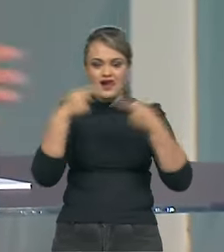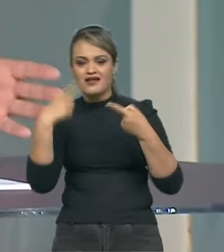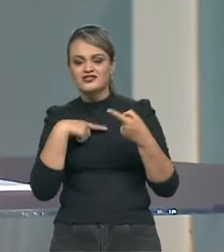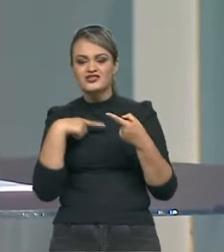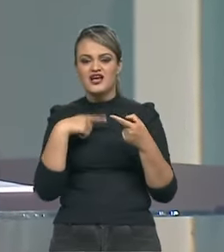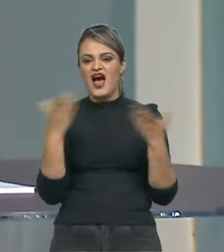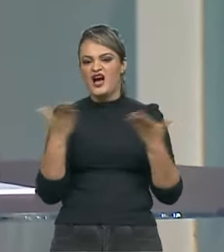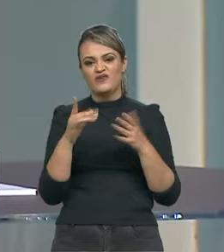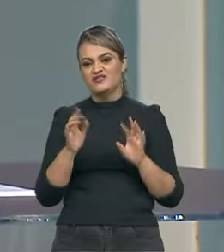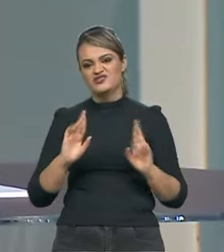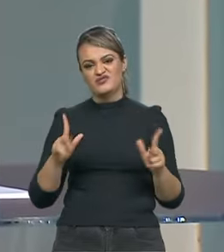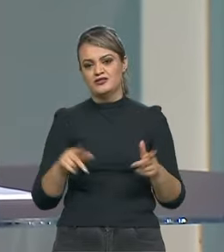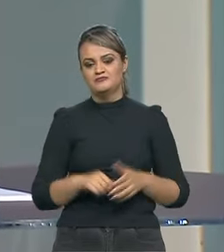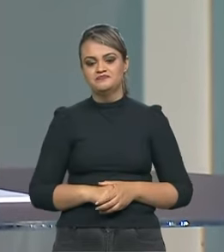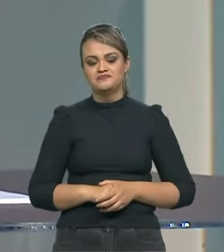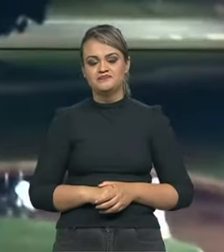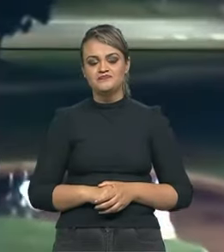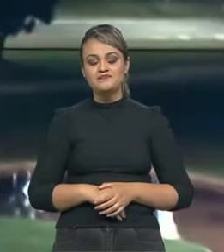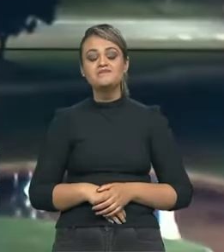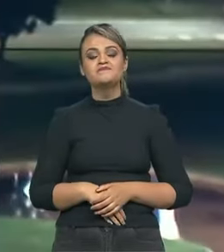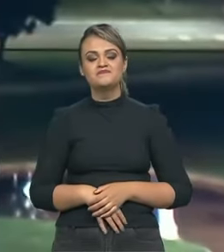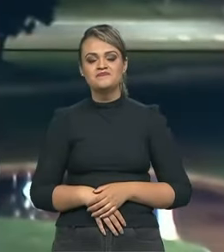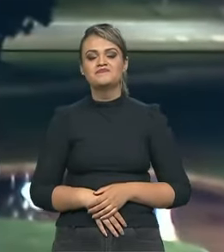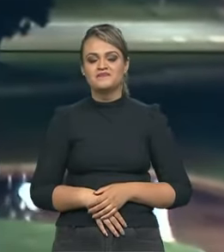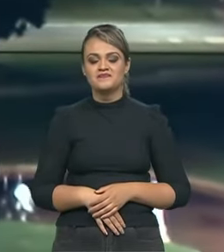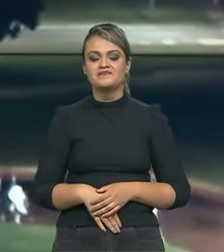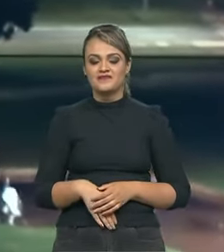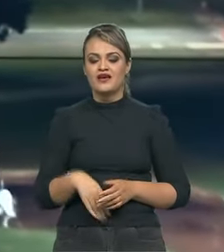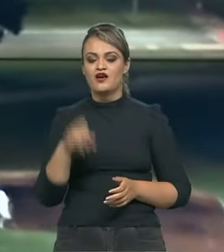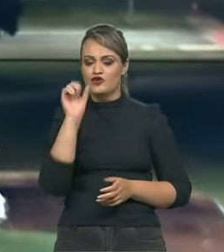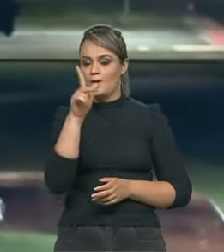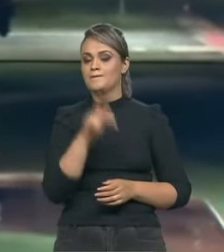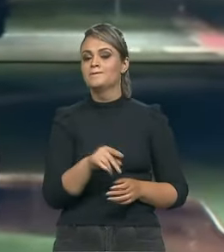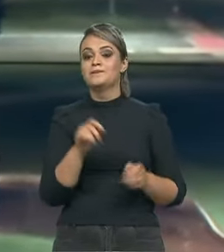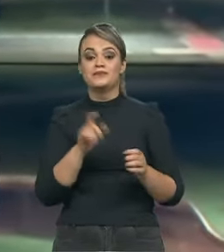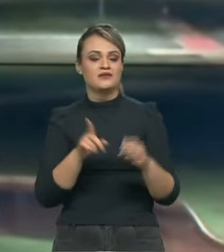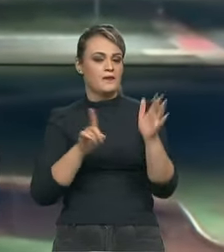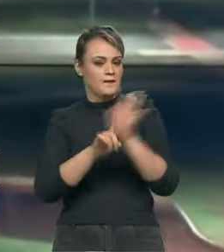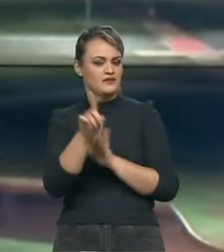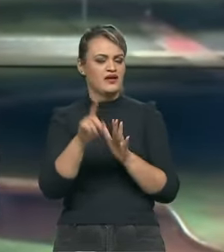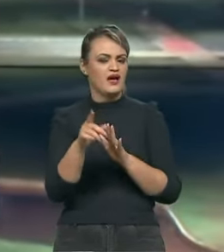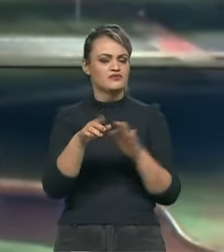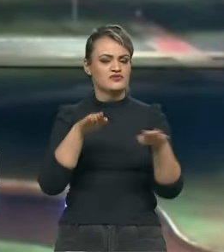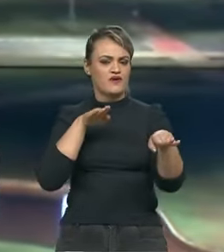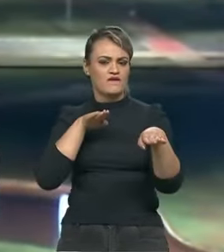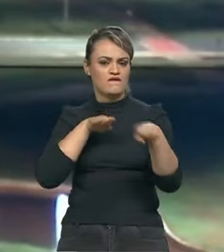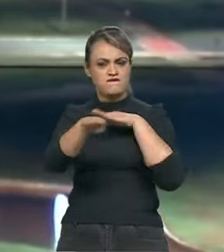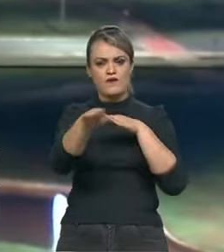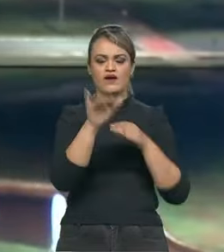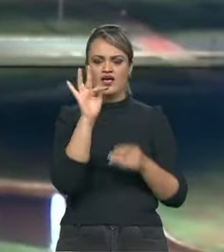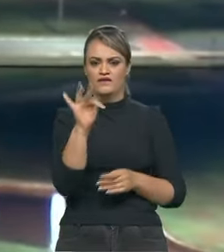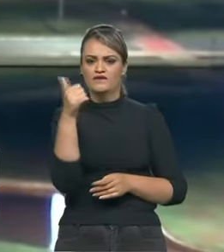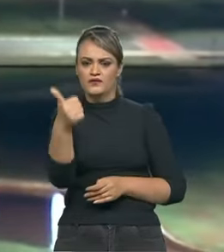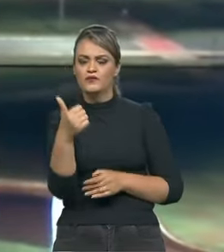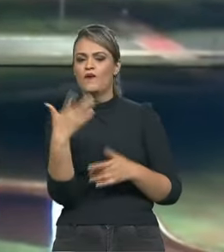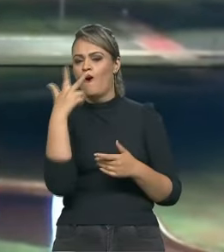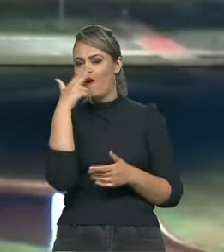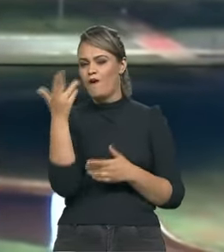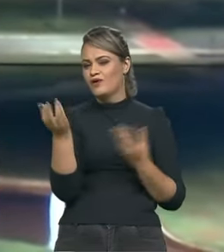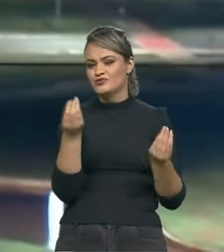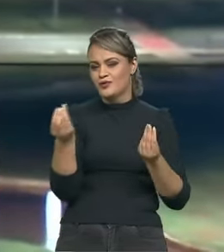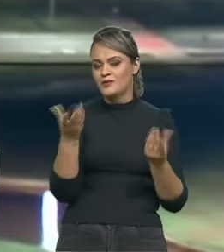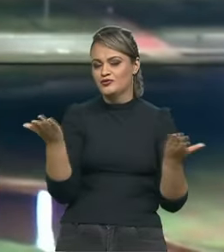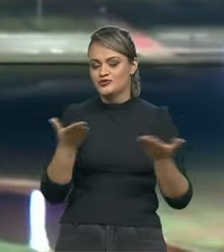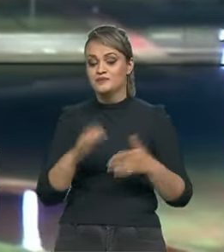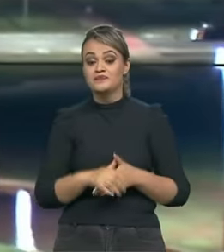os times do que agora. Vamos continuar nesse assunto, porque eu ainda quero falar sobre como está a Fórmula 1 hoje representada. Mas eu quero mostrar para